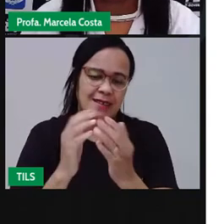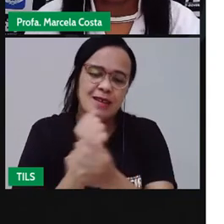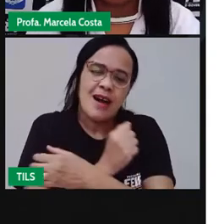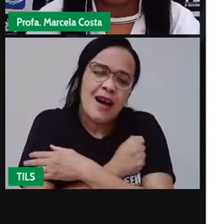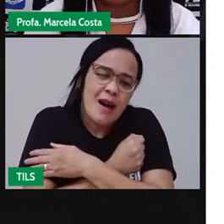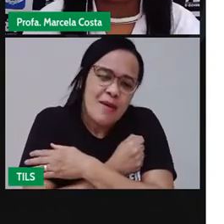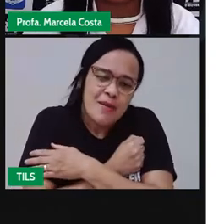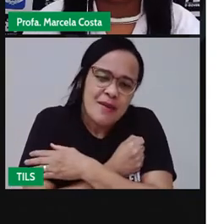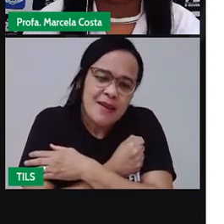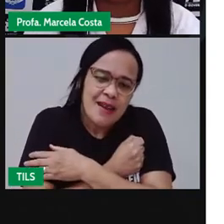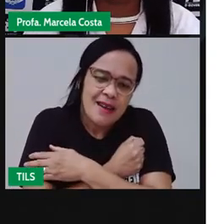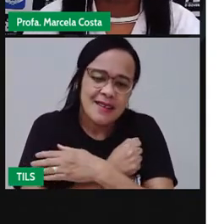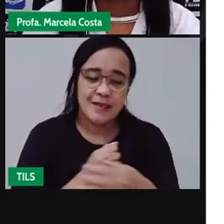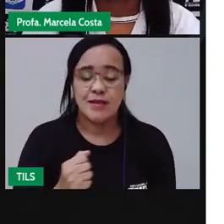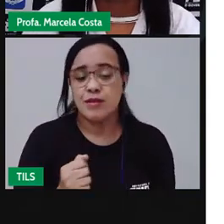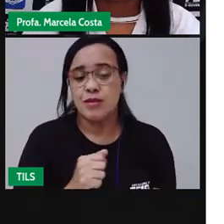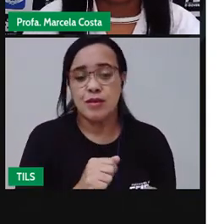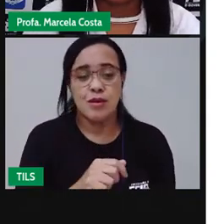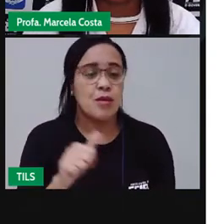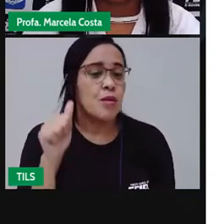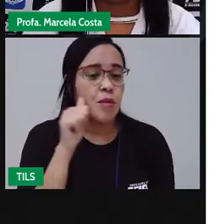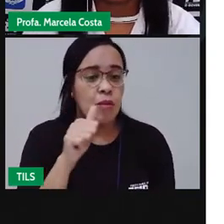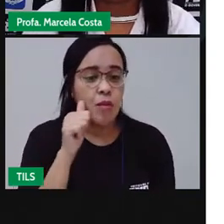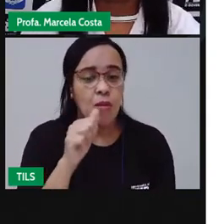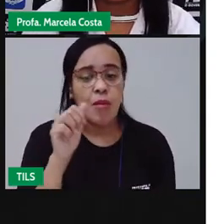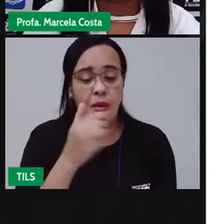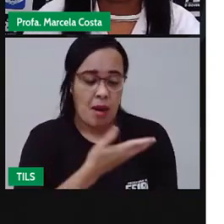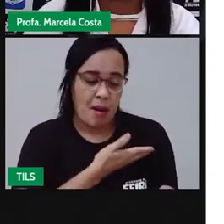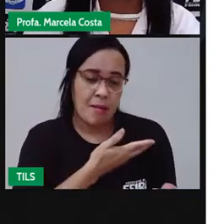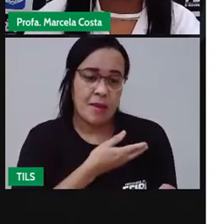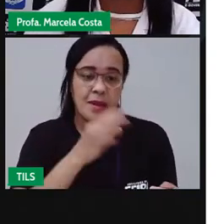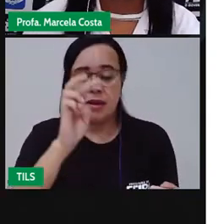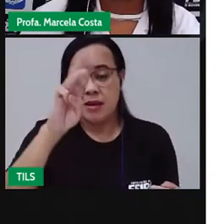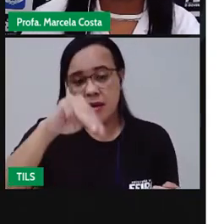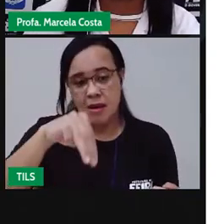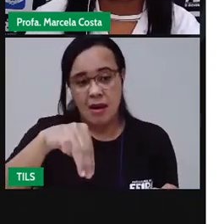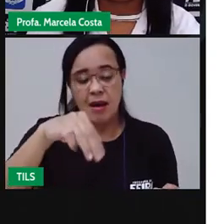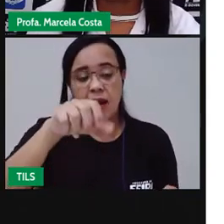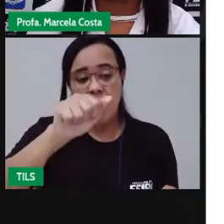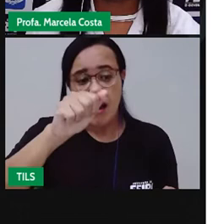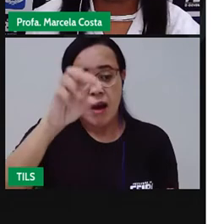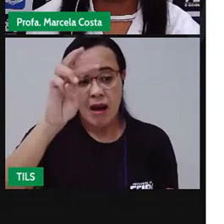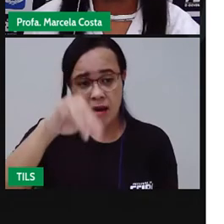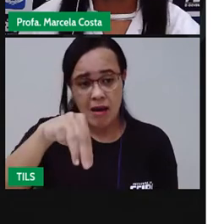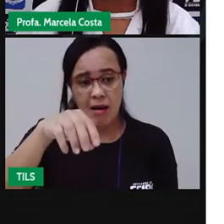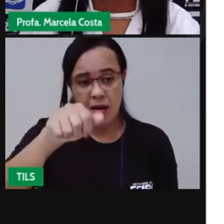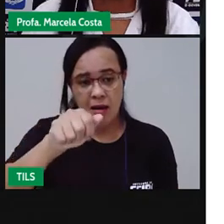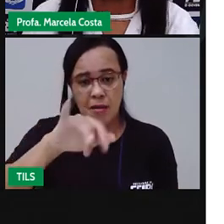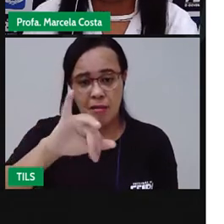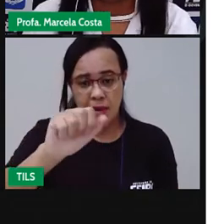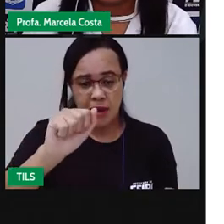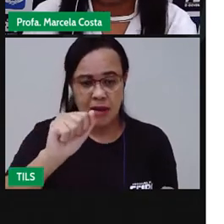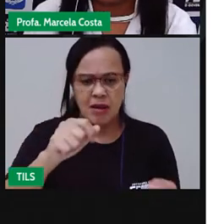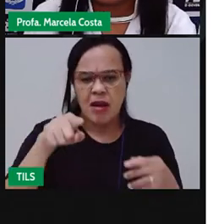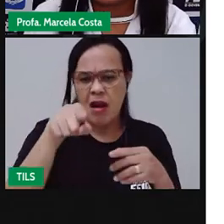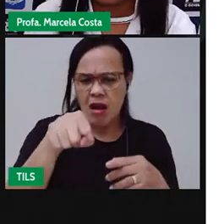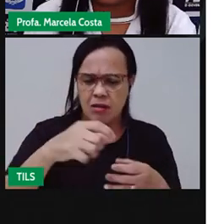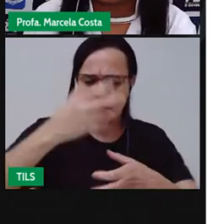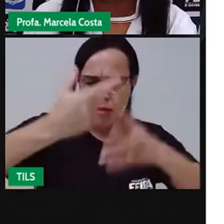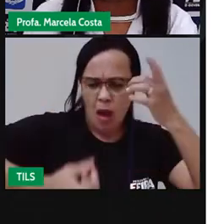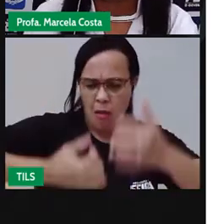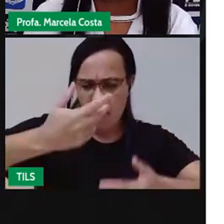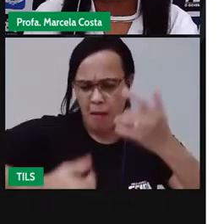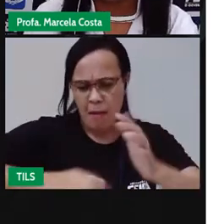Então, a Dalila foi dizendo ali para a Amália as características da casa dela para que a Amália